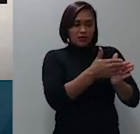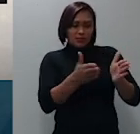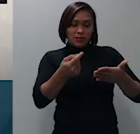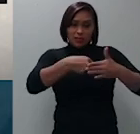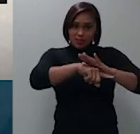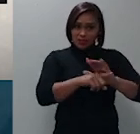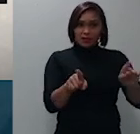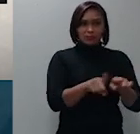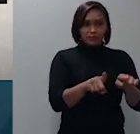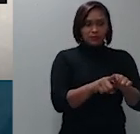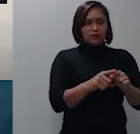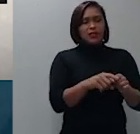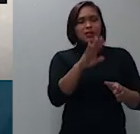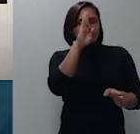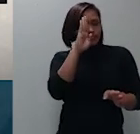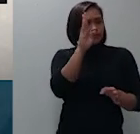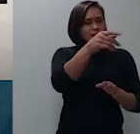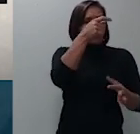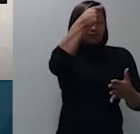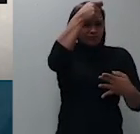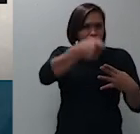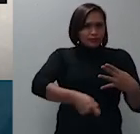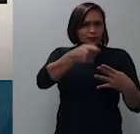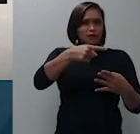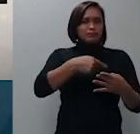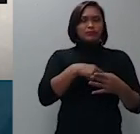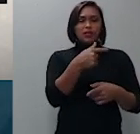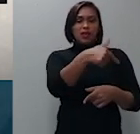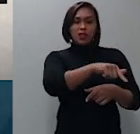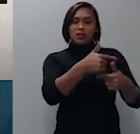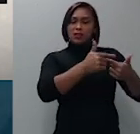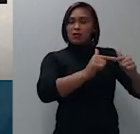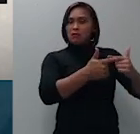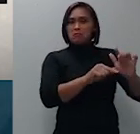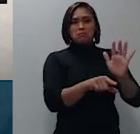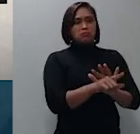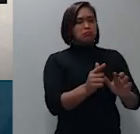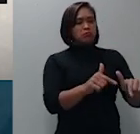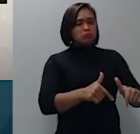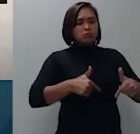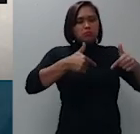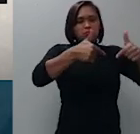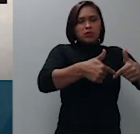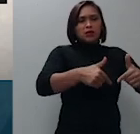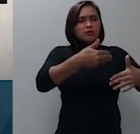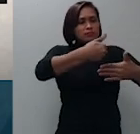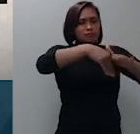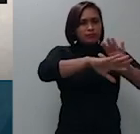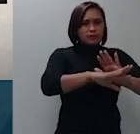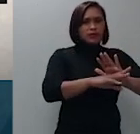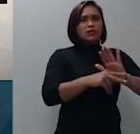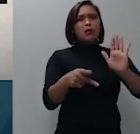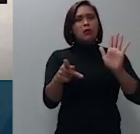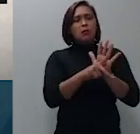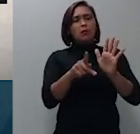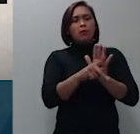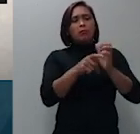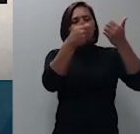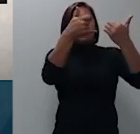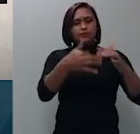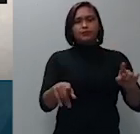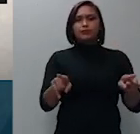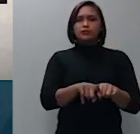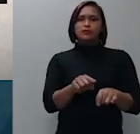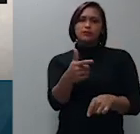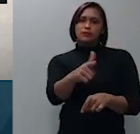mérito justo e efetiva não se trata portanto de impugnação recursal propriamente dita nem sequer se confunde com